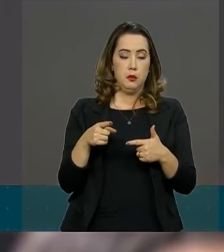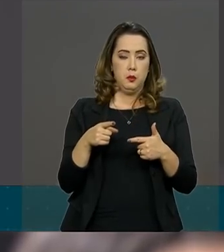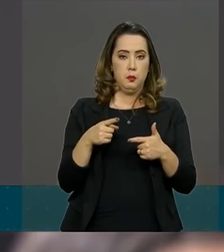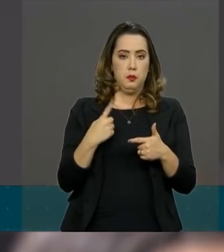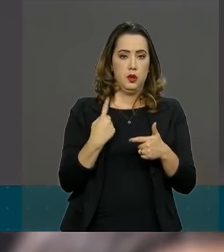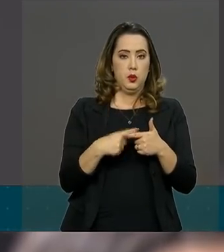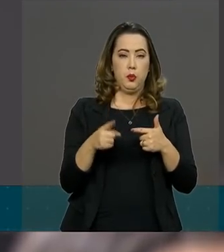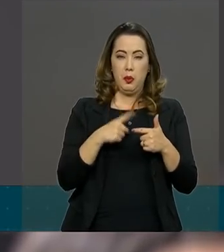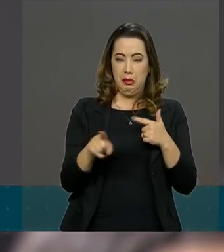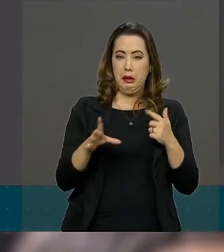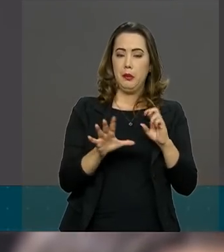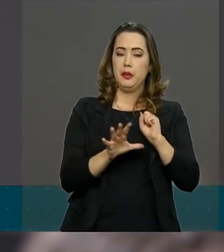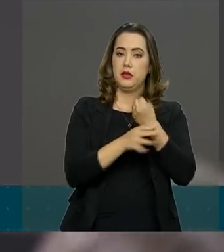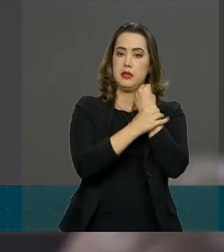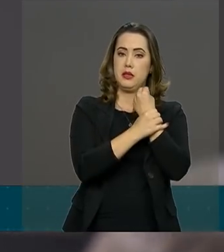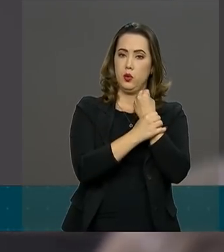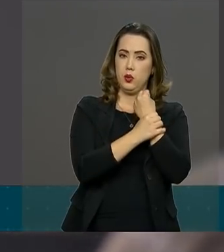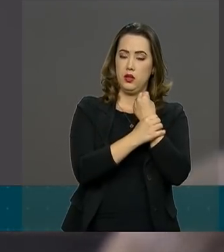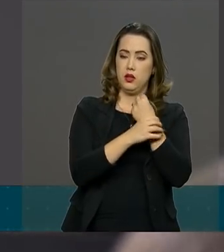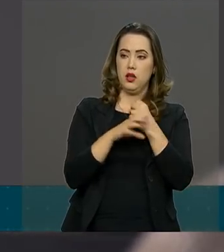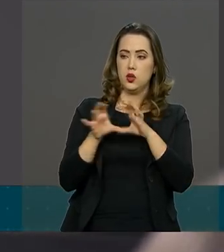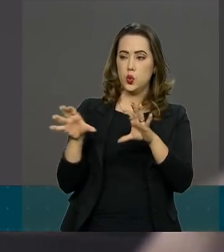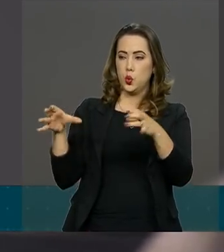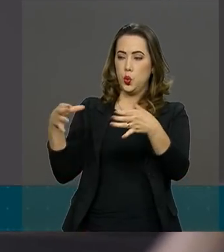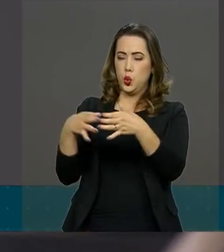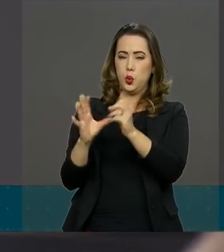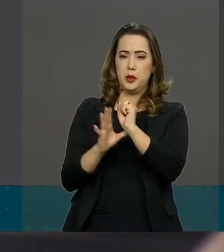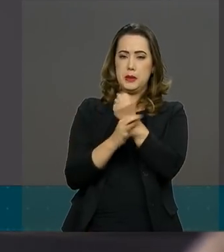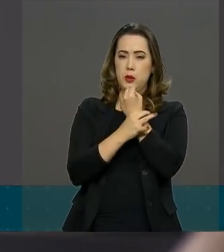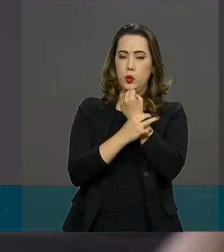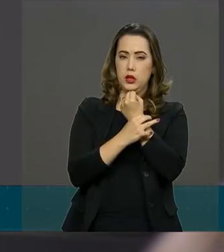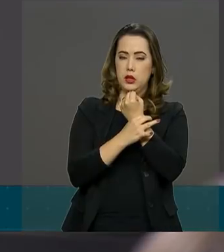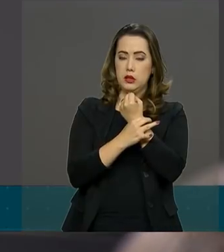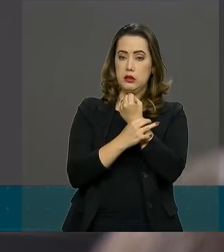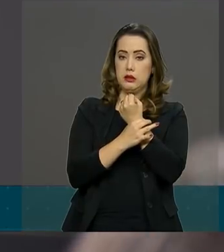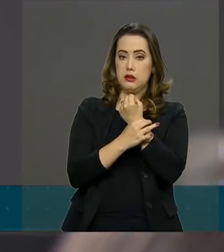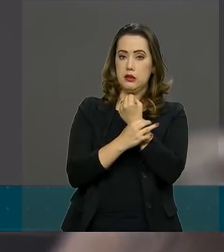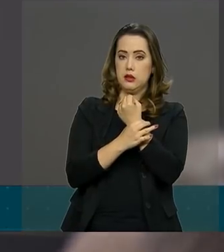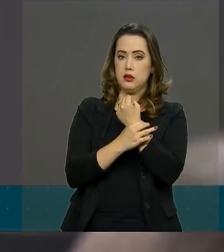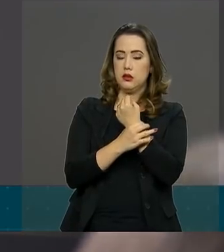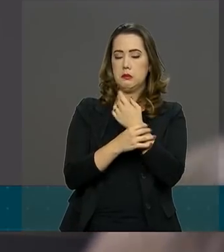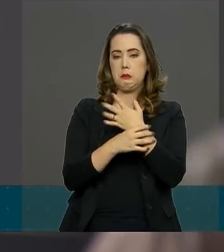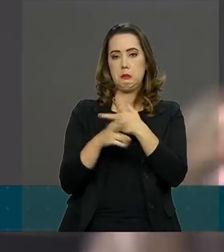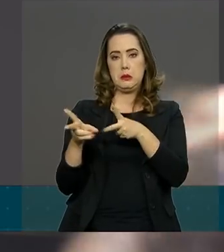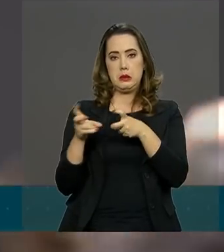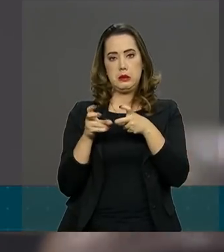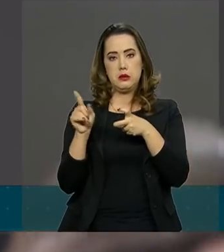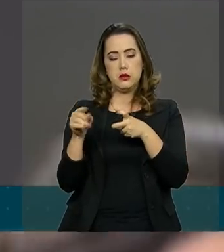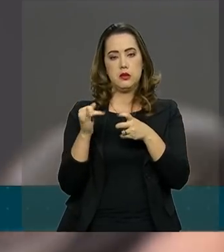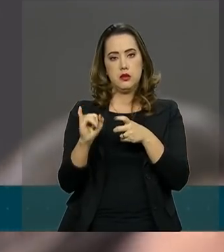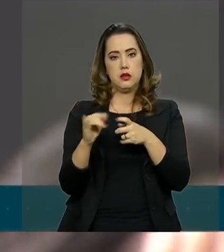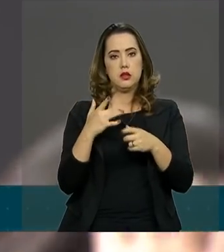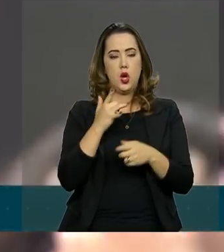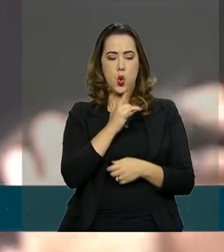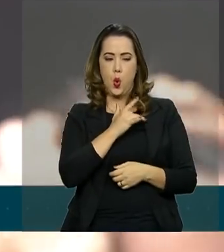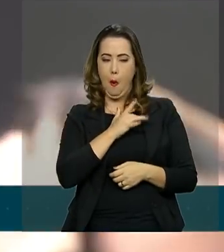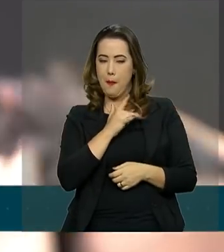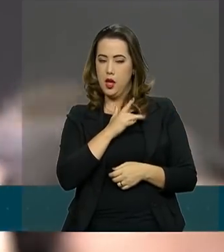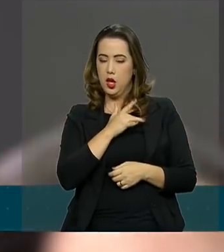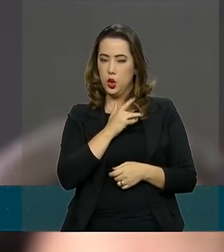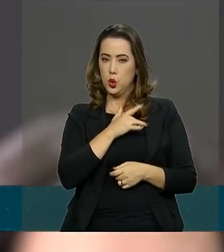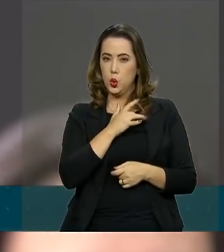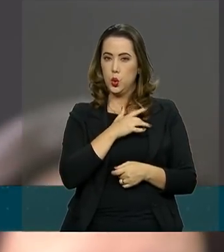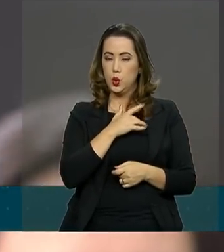da segurança pública, do pessoal de segurança pública, na reforma da Previdência, se há um temor, por exemplo,